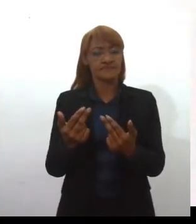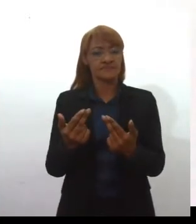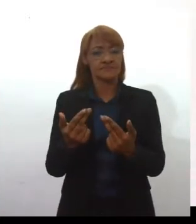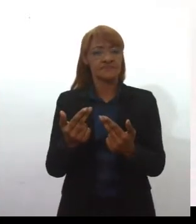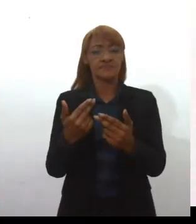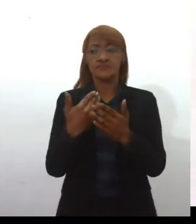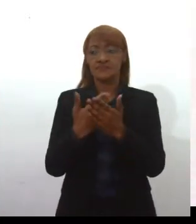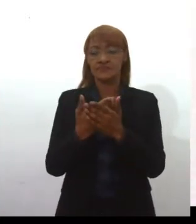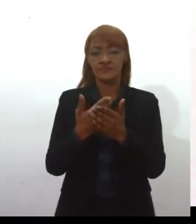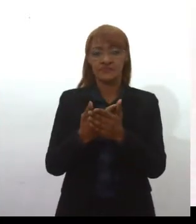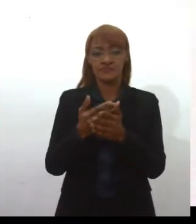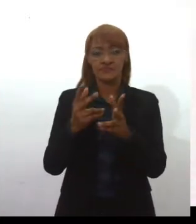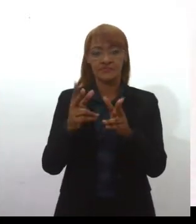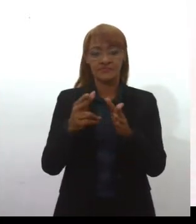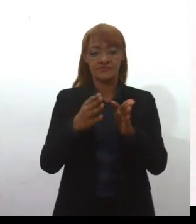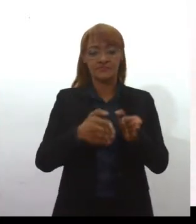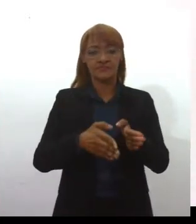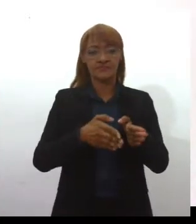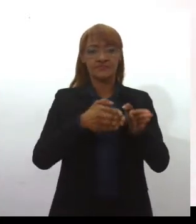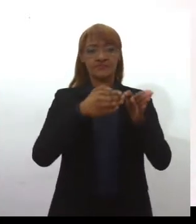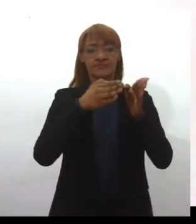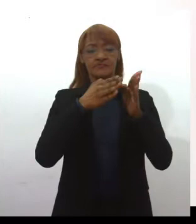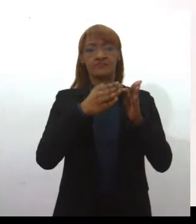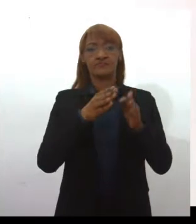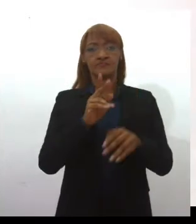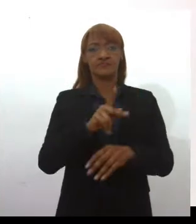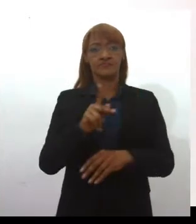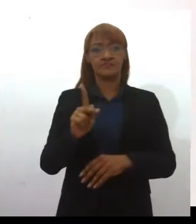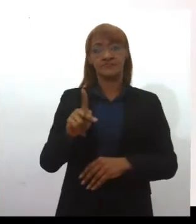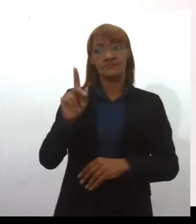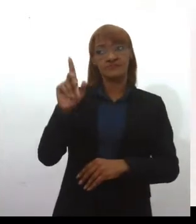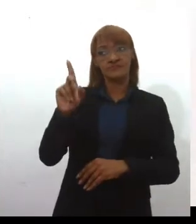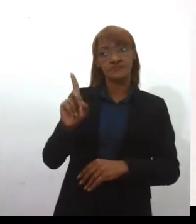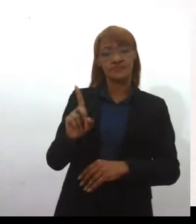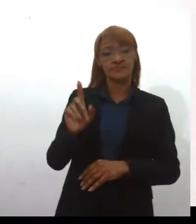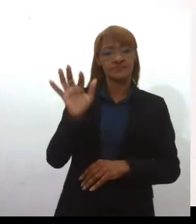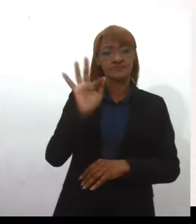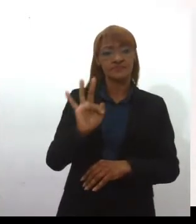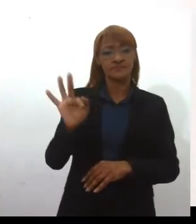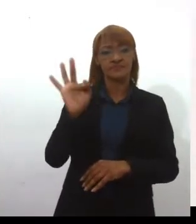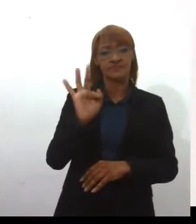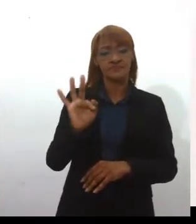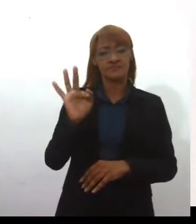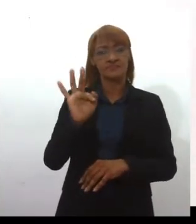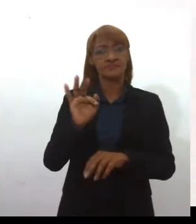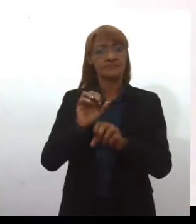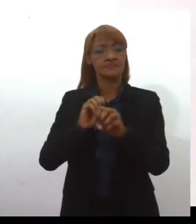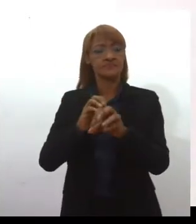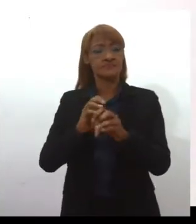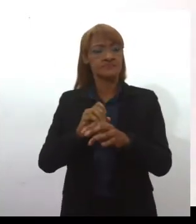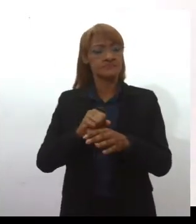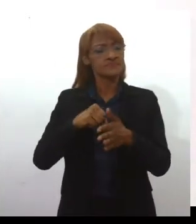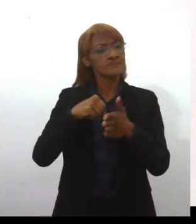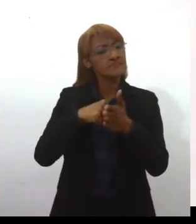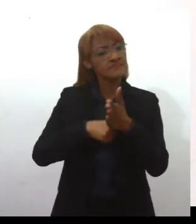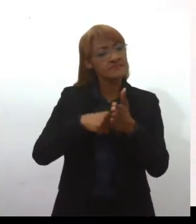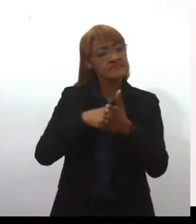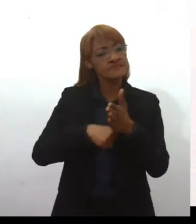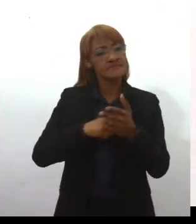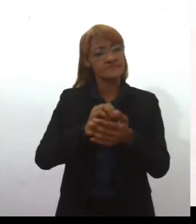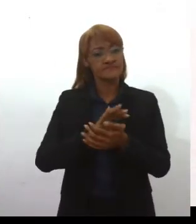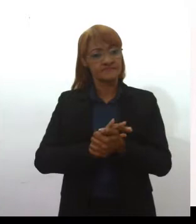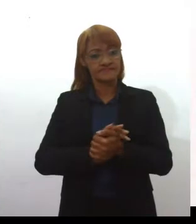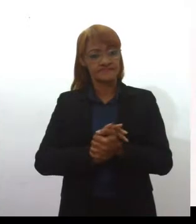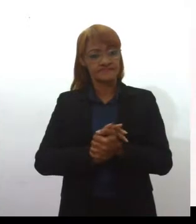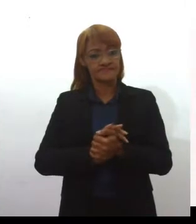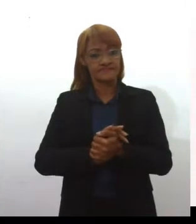Barros foi professora e diretora na Faculdade de Educação. Sou militante do movimento negro e escrevo. Escrevo sobre a